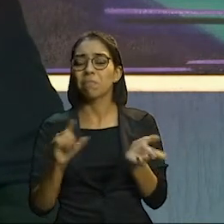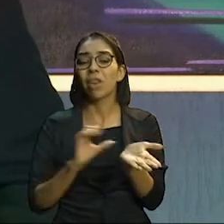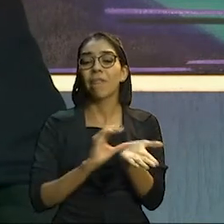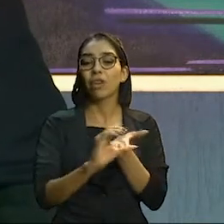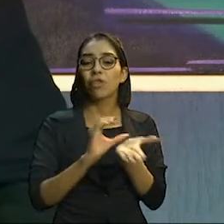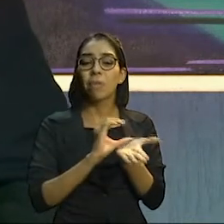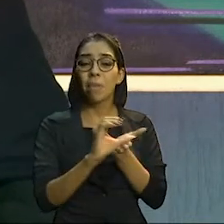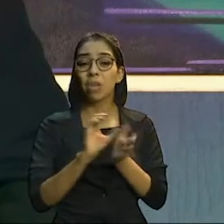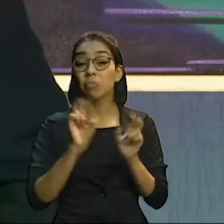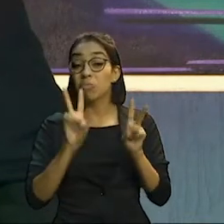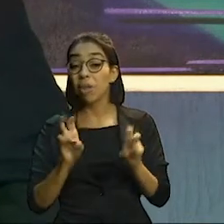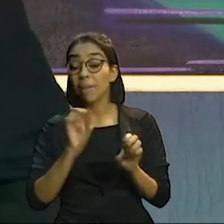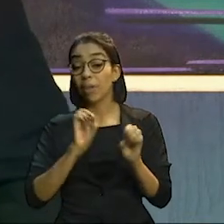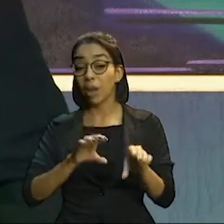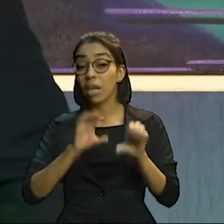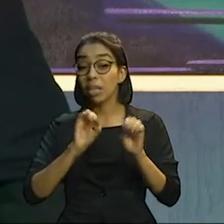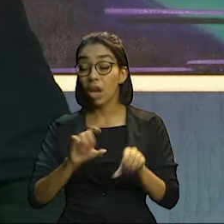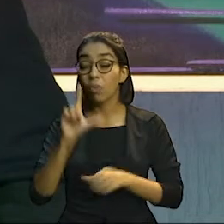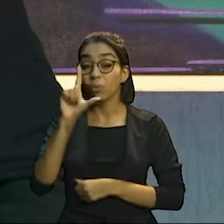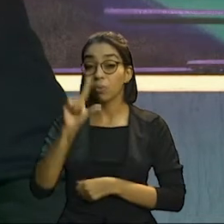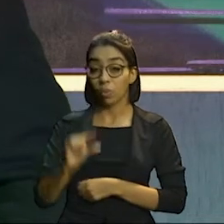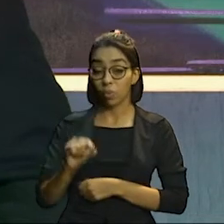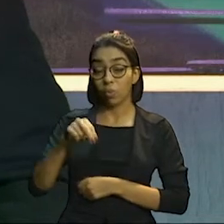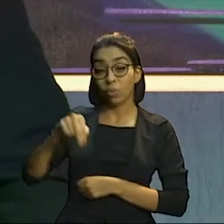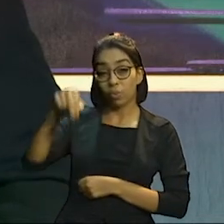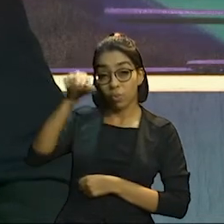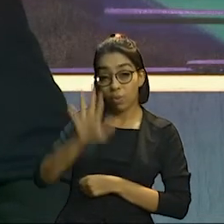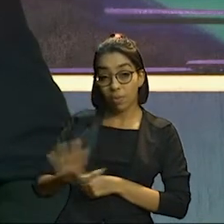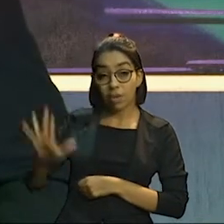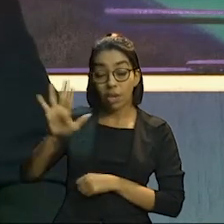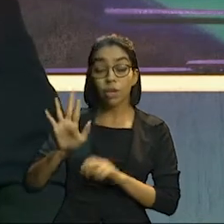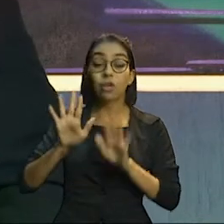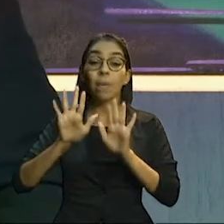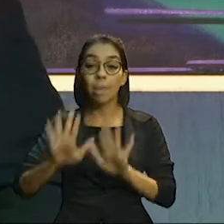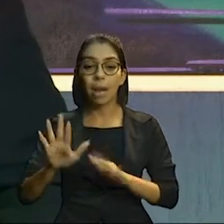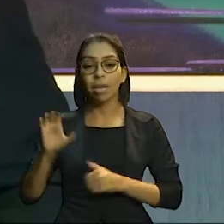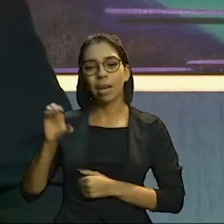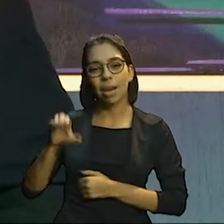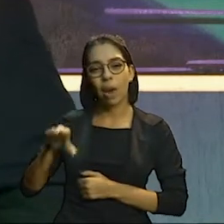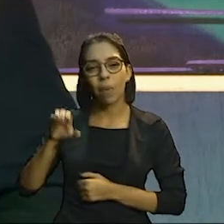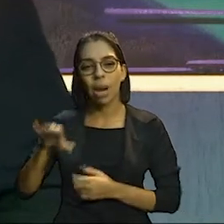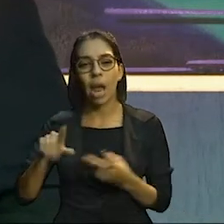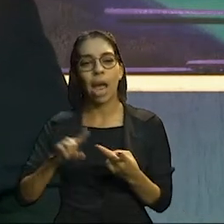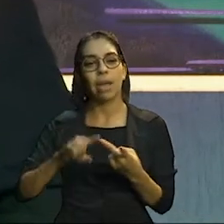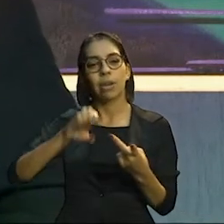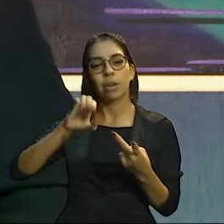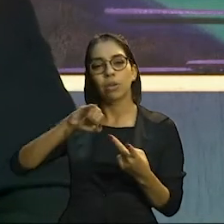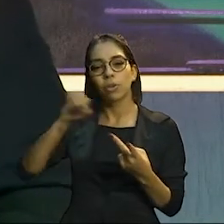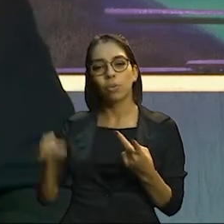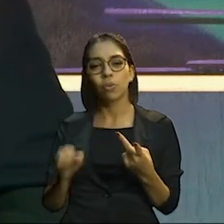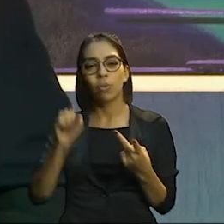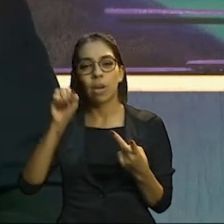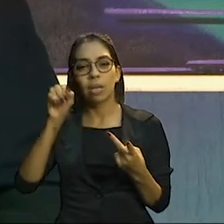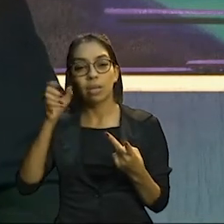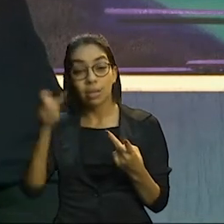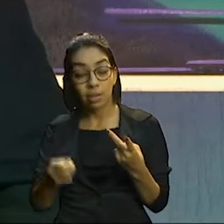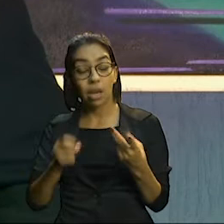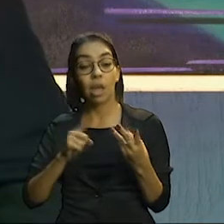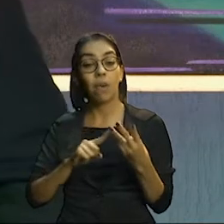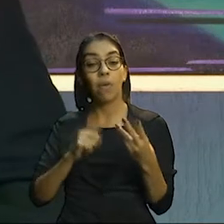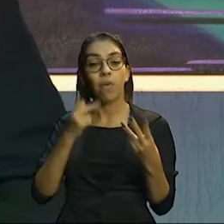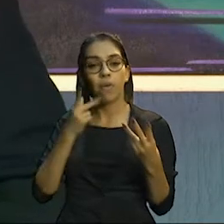nordeste. Mas a boa notícia é que aqui no Ceará, os municípios de Calcaia, Juazeiro do Norte e também a capital Fortaleza